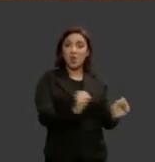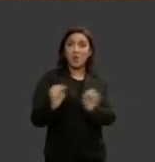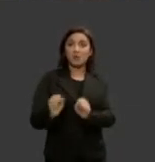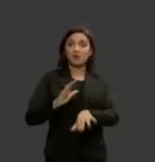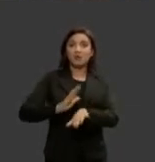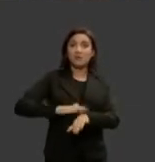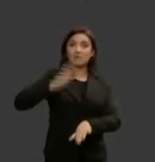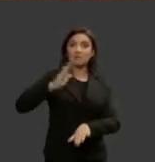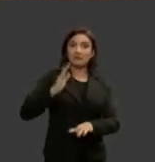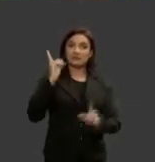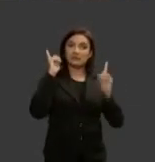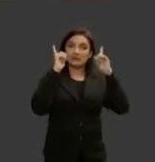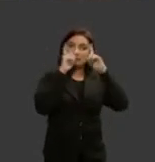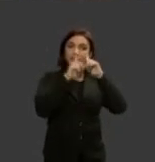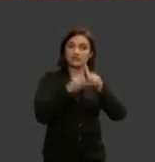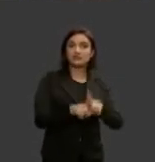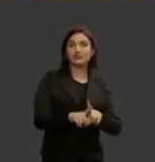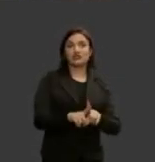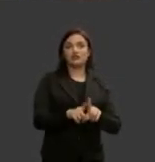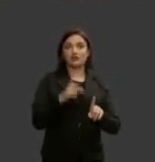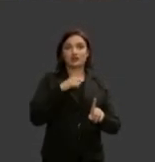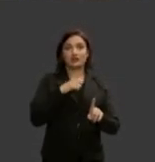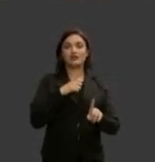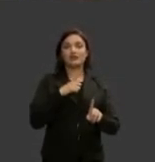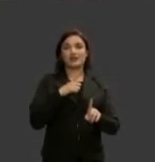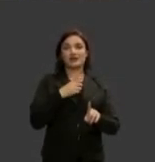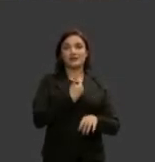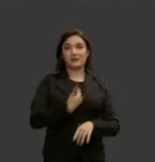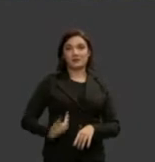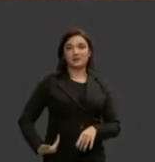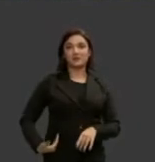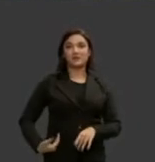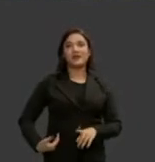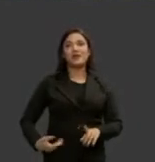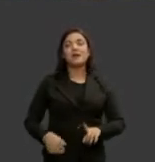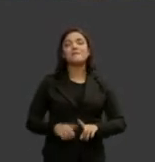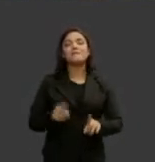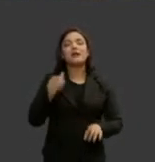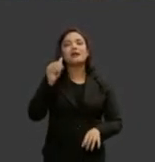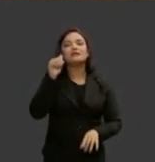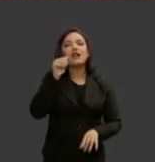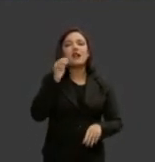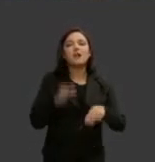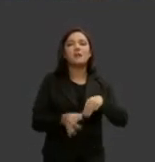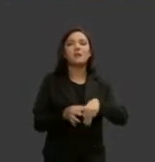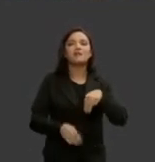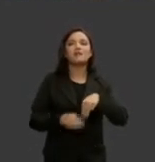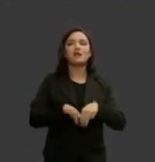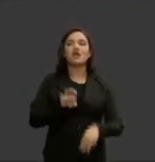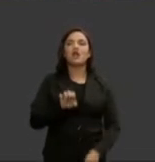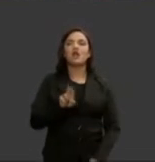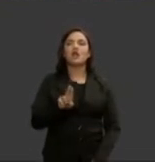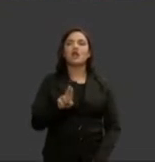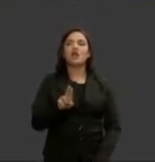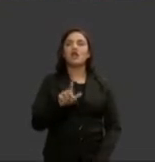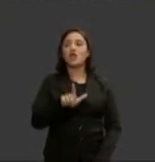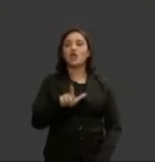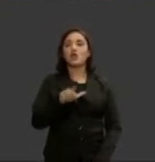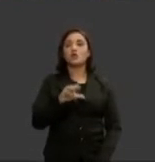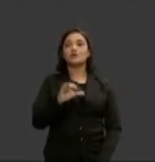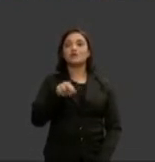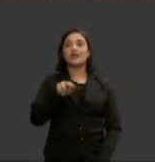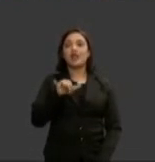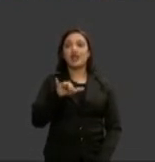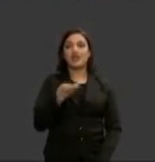conservador dentro dos poderes da república a saudosa ministra Sinéia Simini Moreira de Oliveira